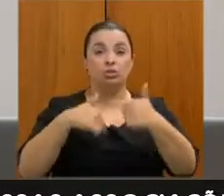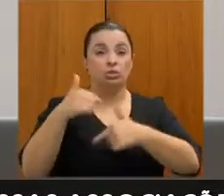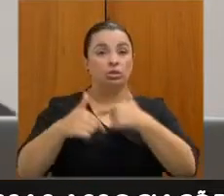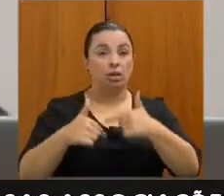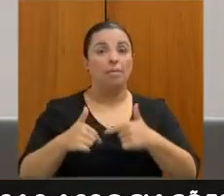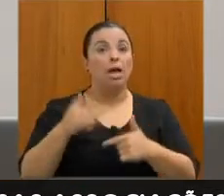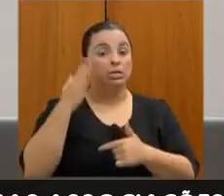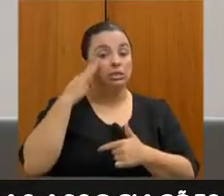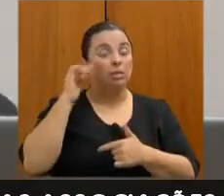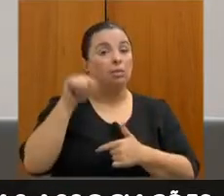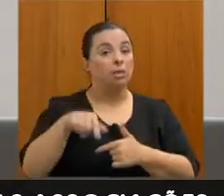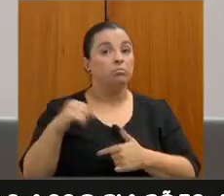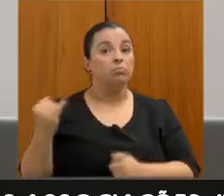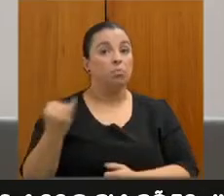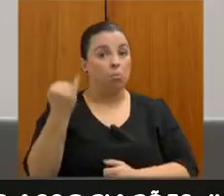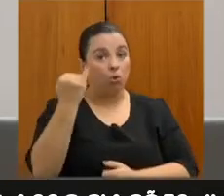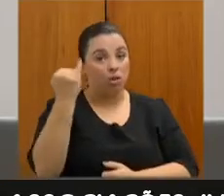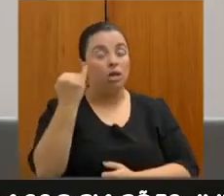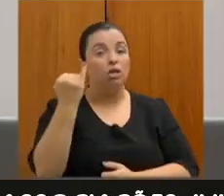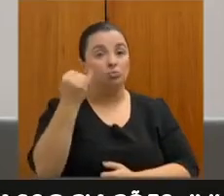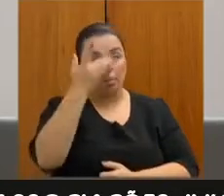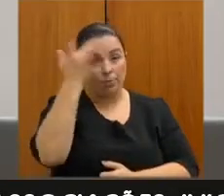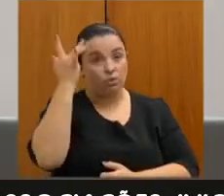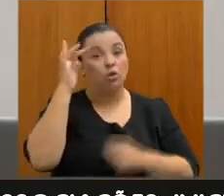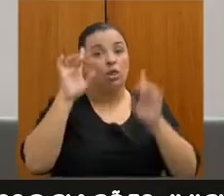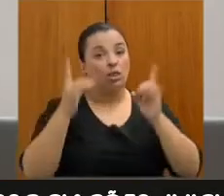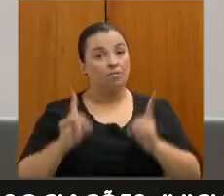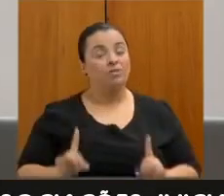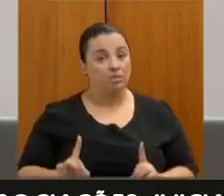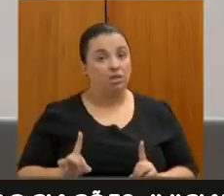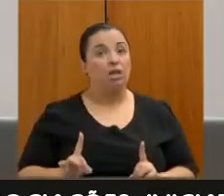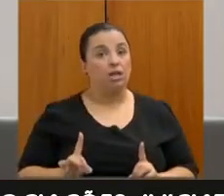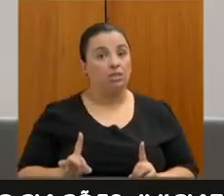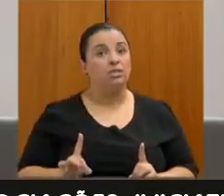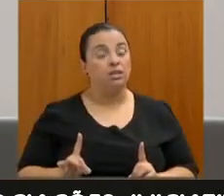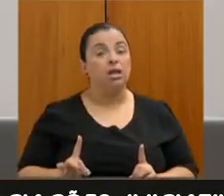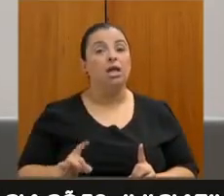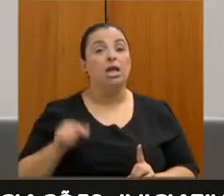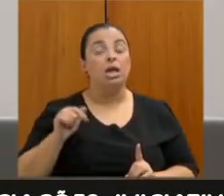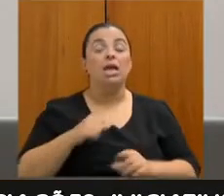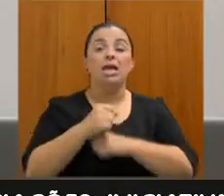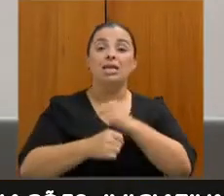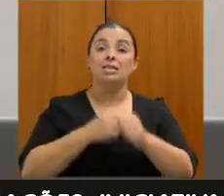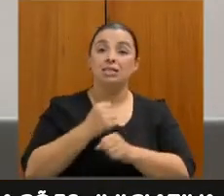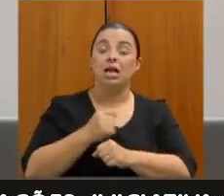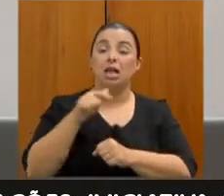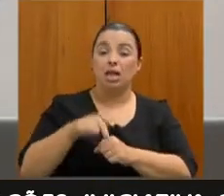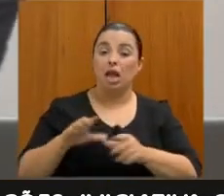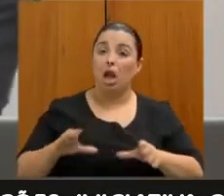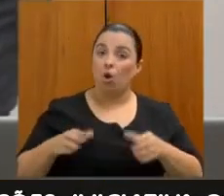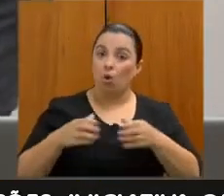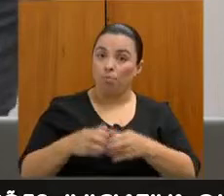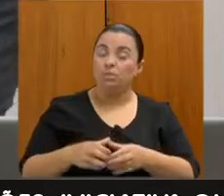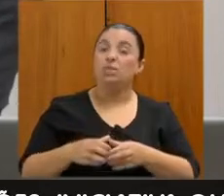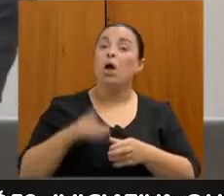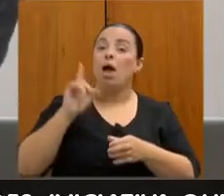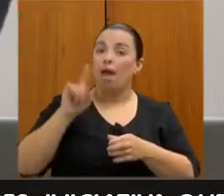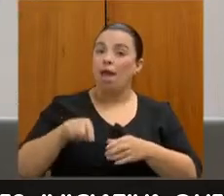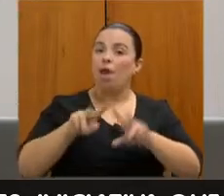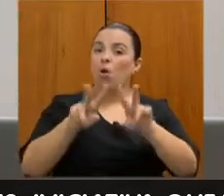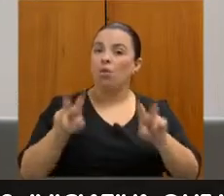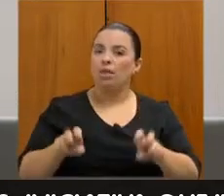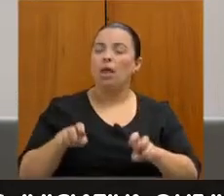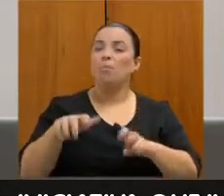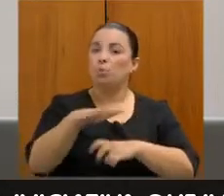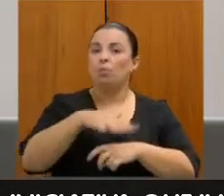muito preciosa às pessoas com deficiência, não Juscel Mário? E, esse ano, o nosso foco aqui na comissão é trabalhar essa temática,